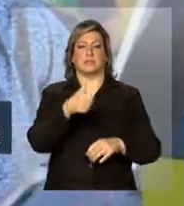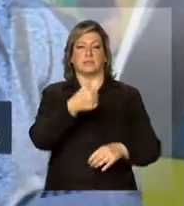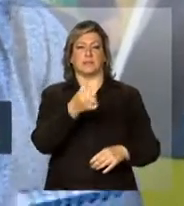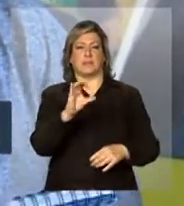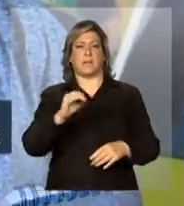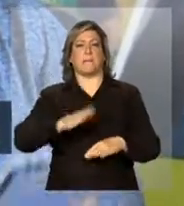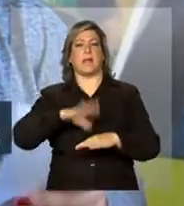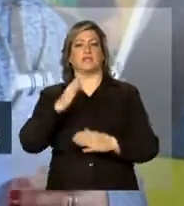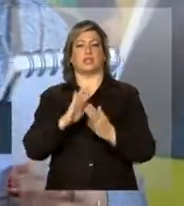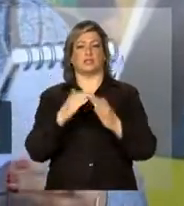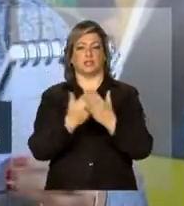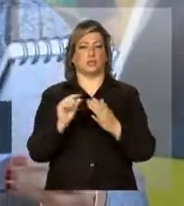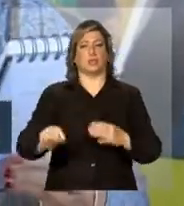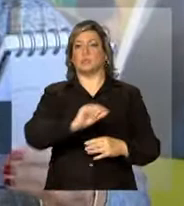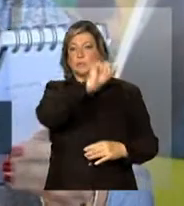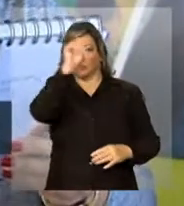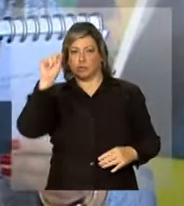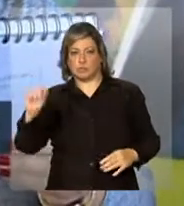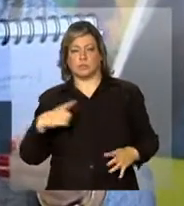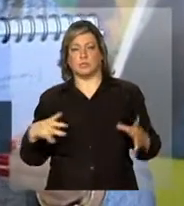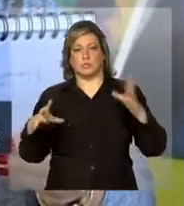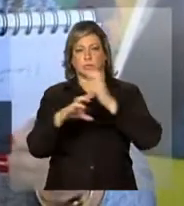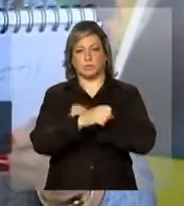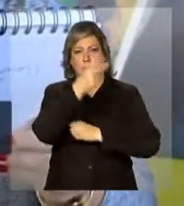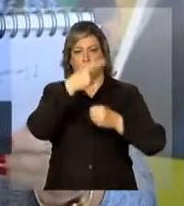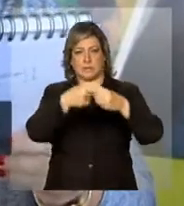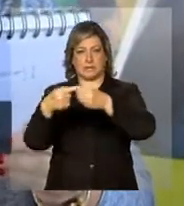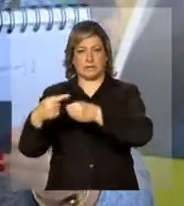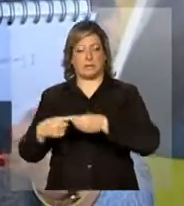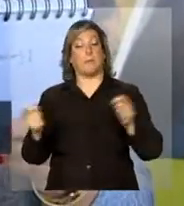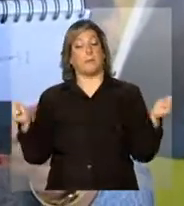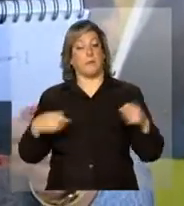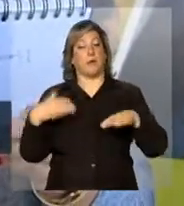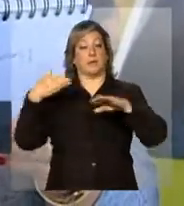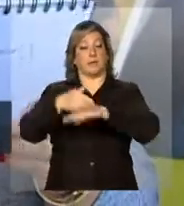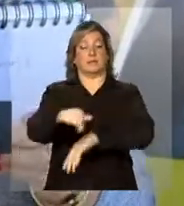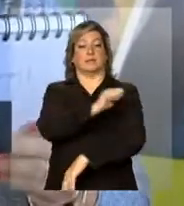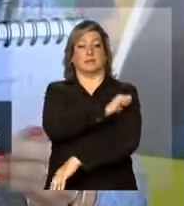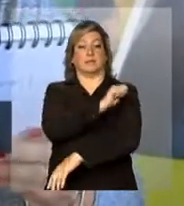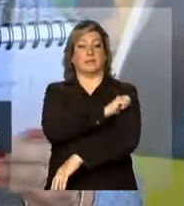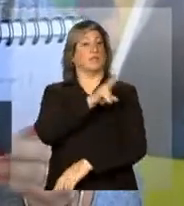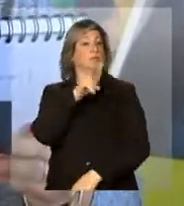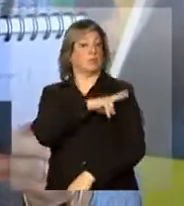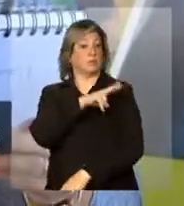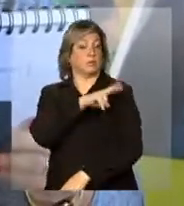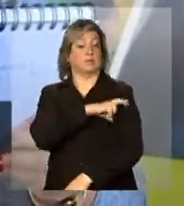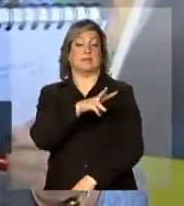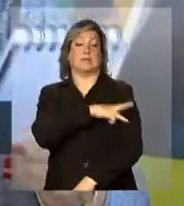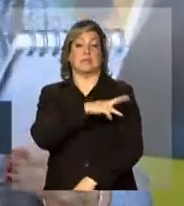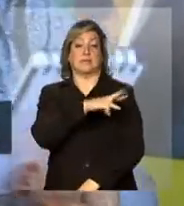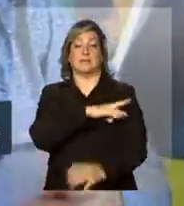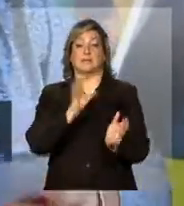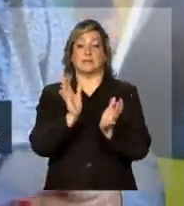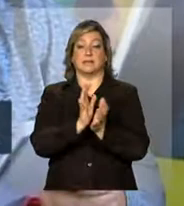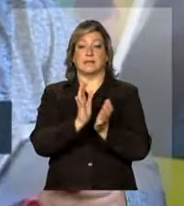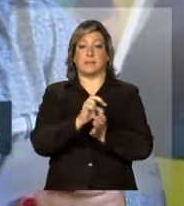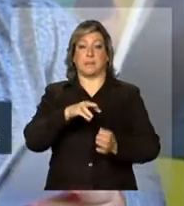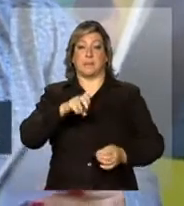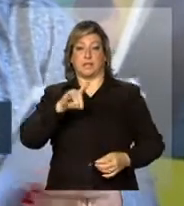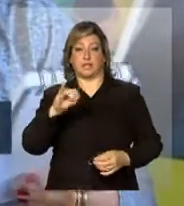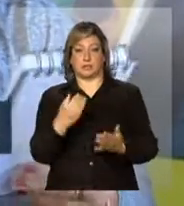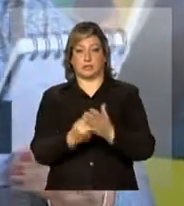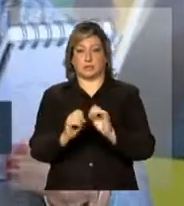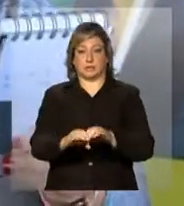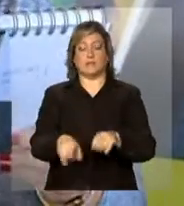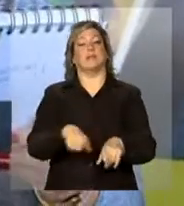em 122 municípios. Podem participar estudantes da segunda e terceira série do ensino médio. Normalmente, eles